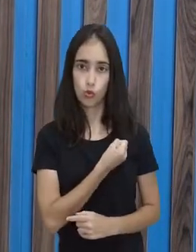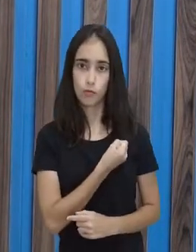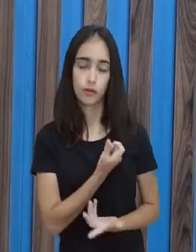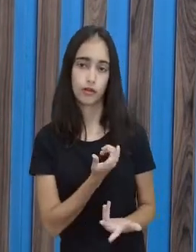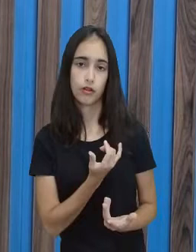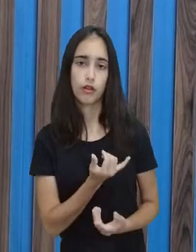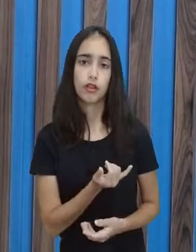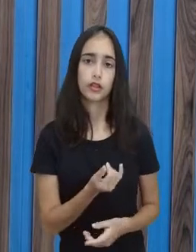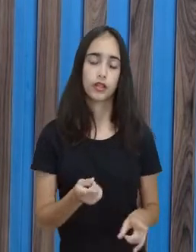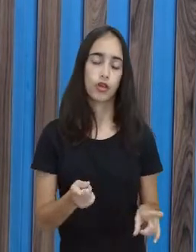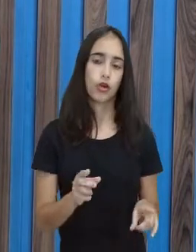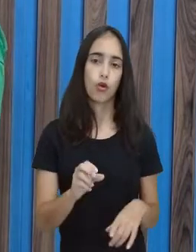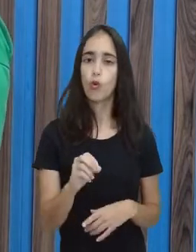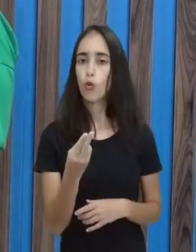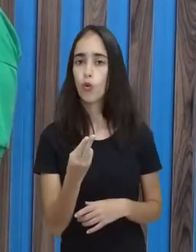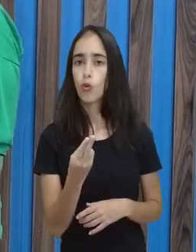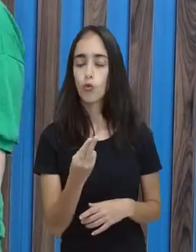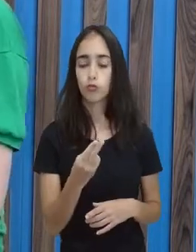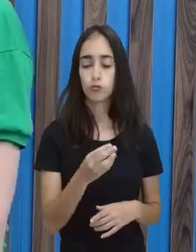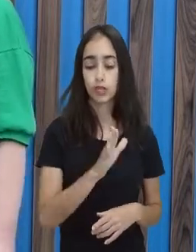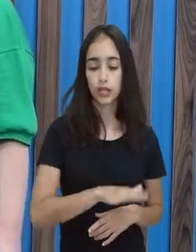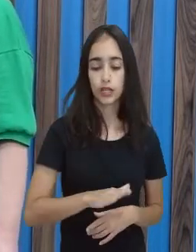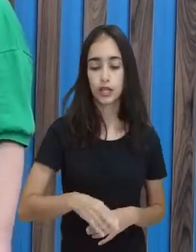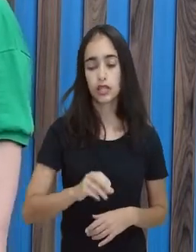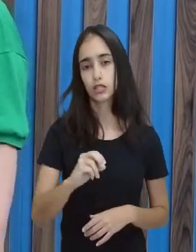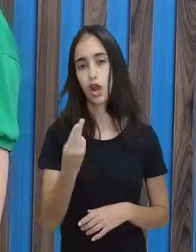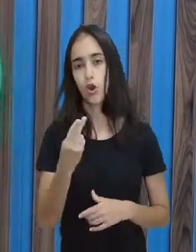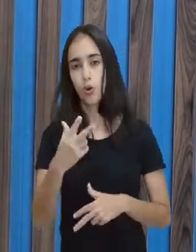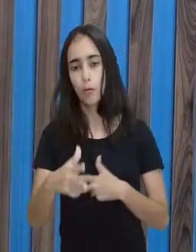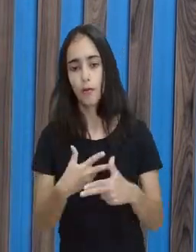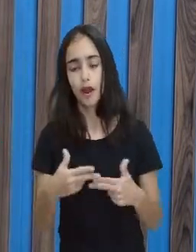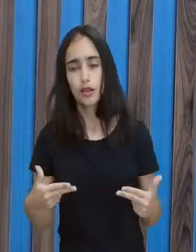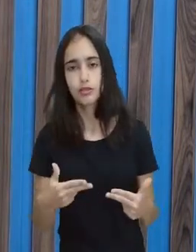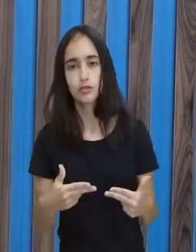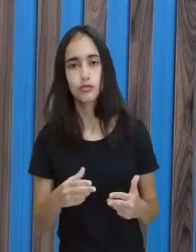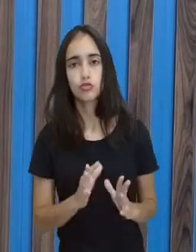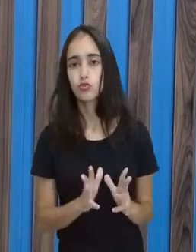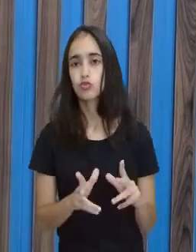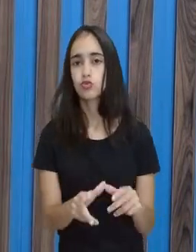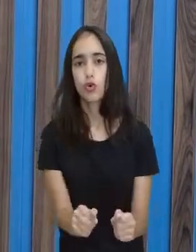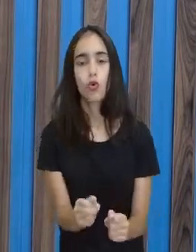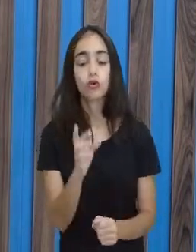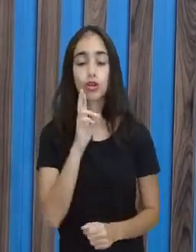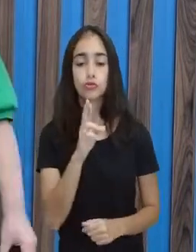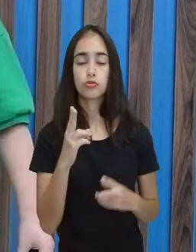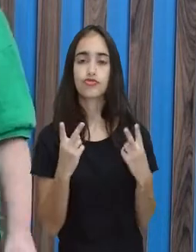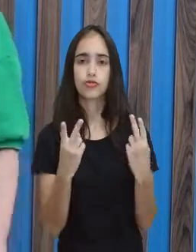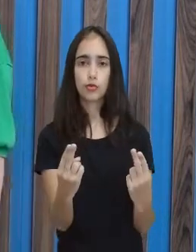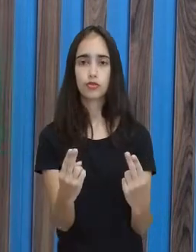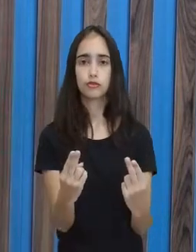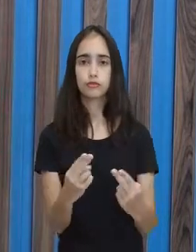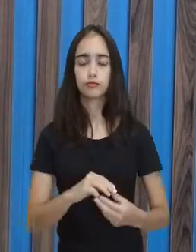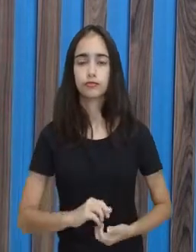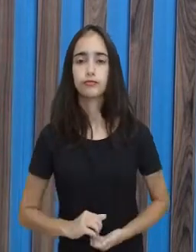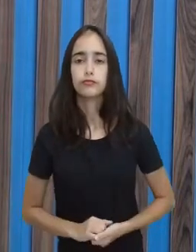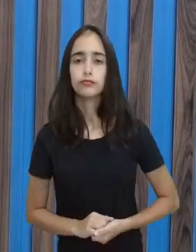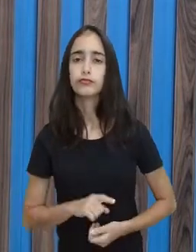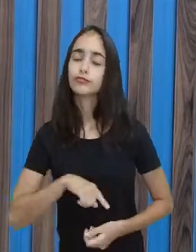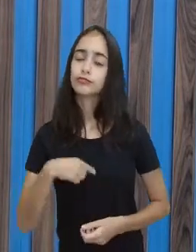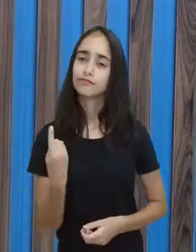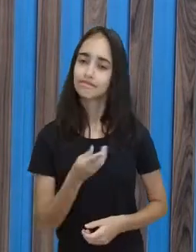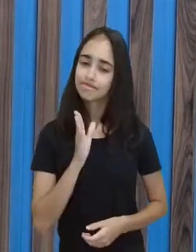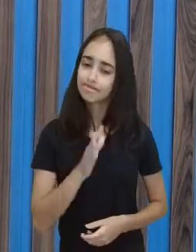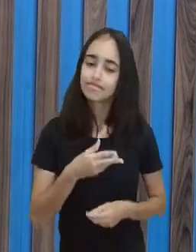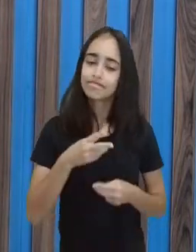presente, um vezes dois, todas vão dar o mesmo resultado. Se eu estiver na inversa. E a gente viu isso